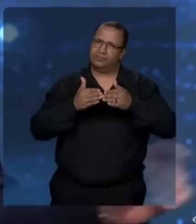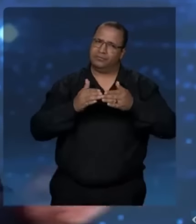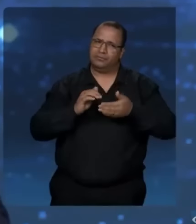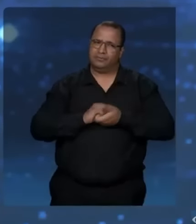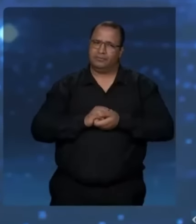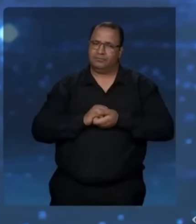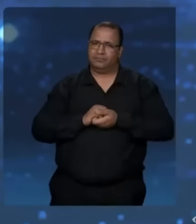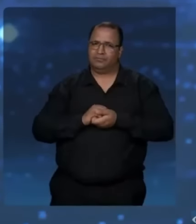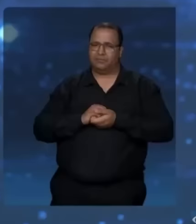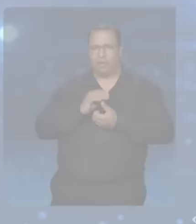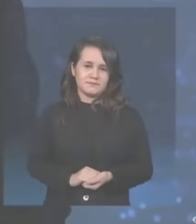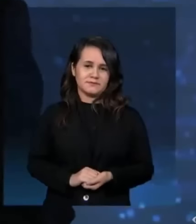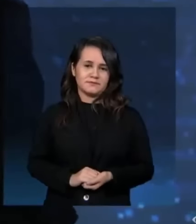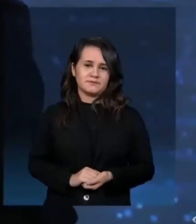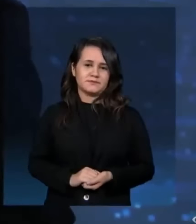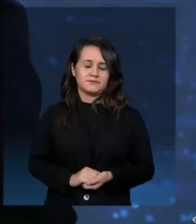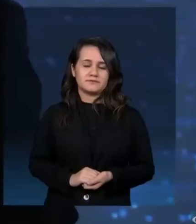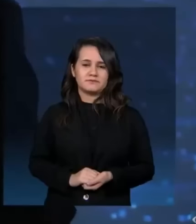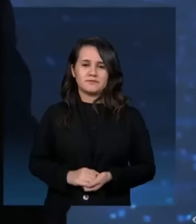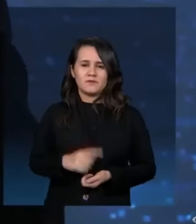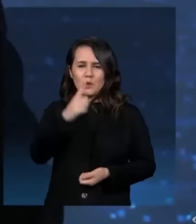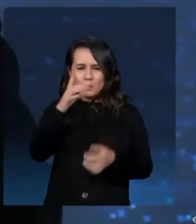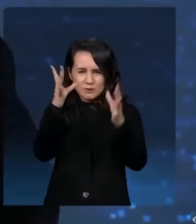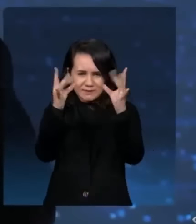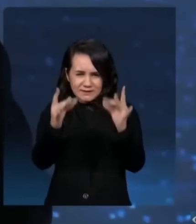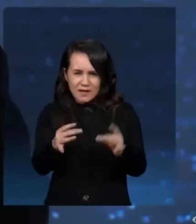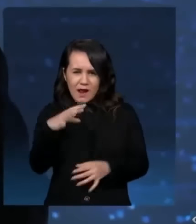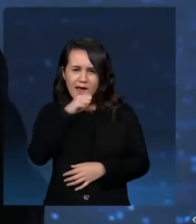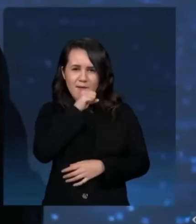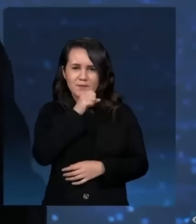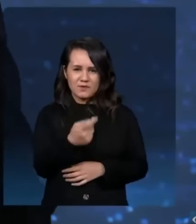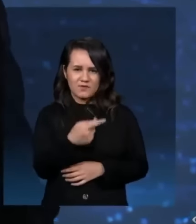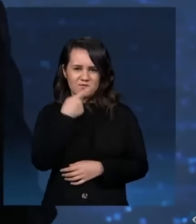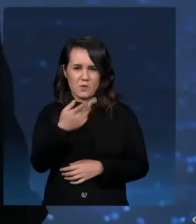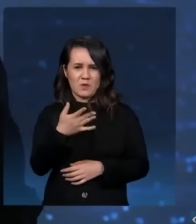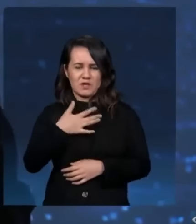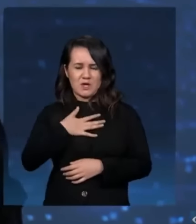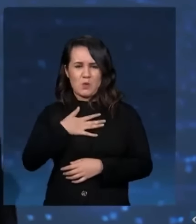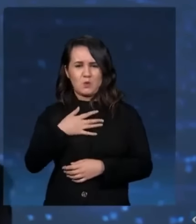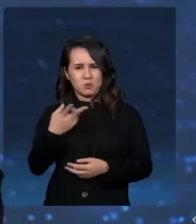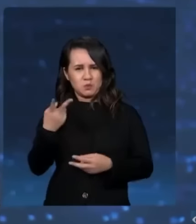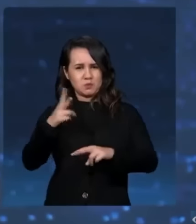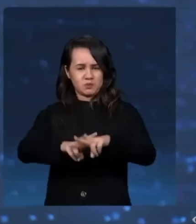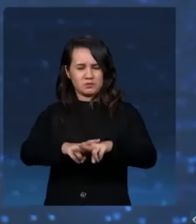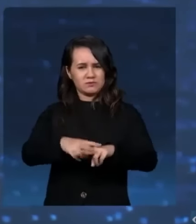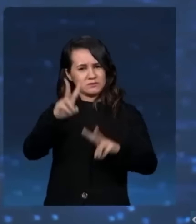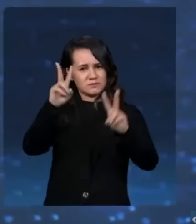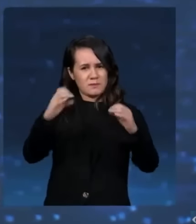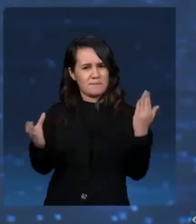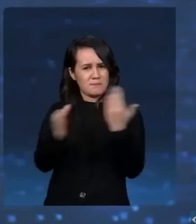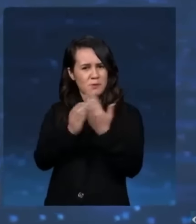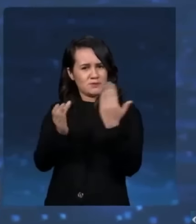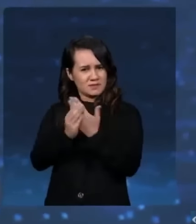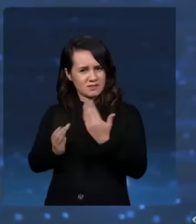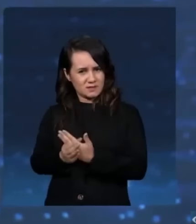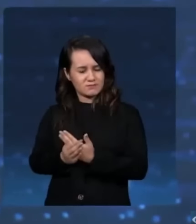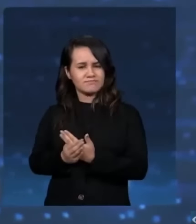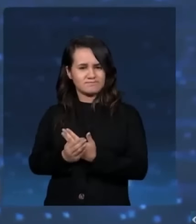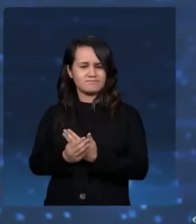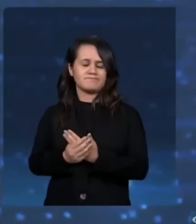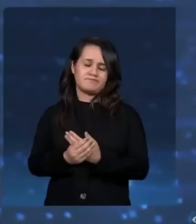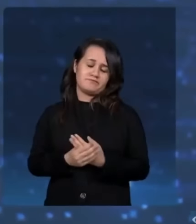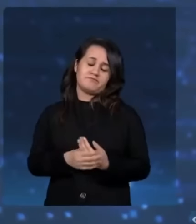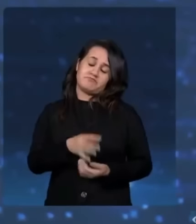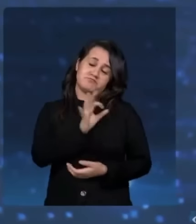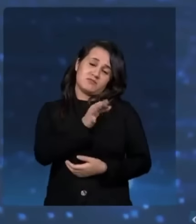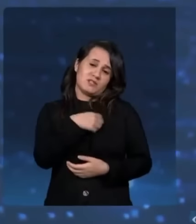mais um processo. Um detalhe rápido que o senhor disse se eu fui condenado em vários processos. Fui sim, principalmente